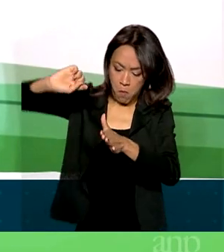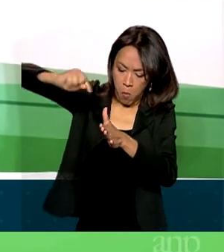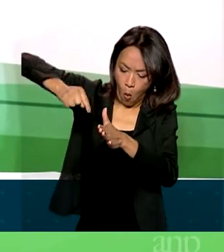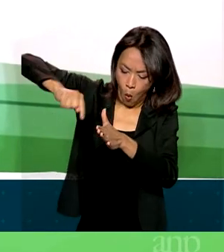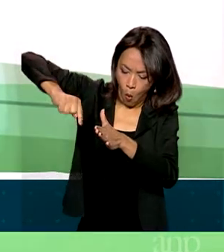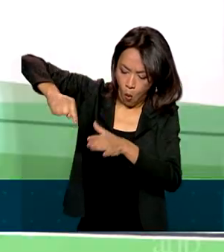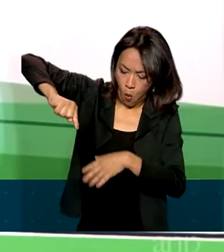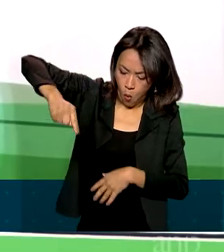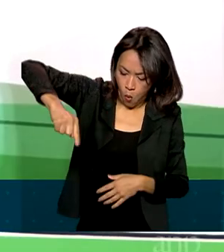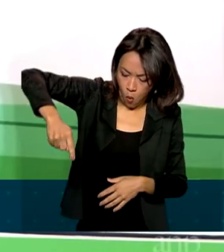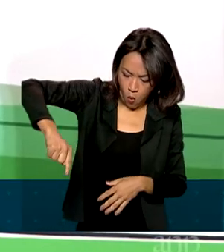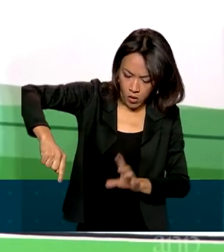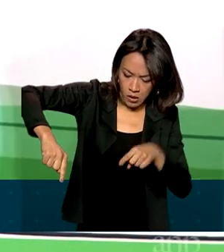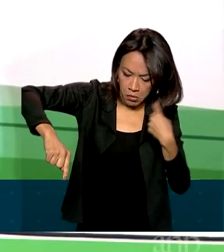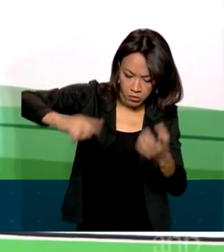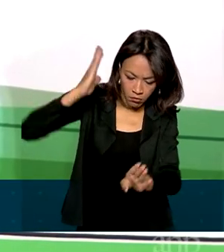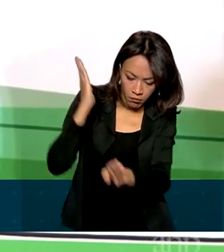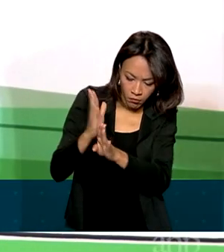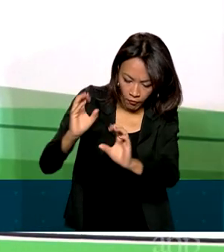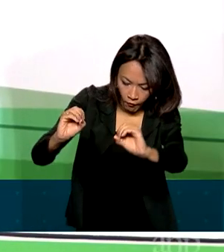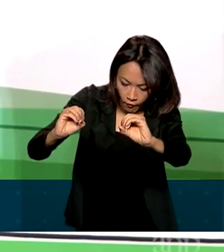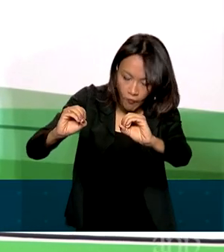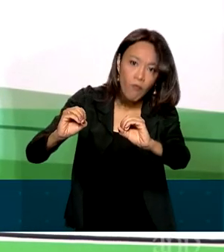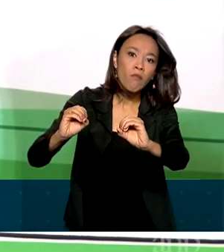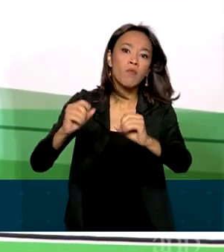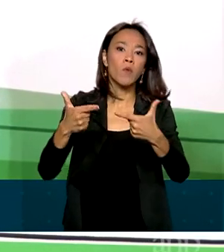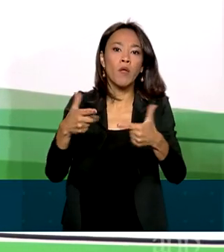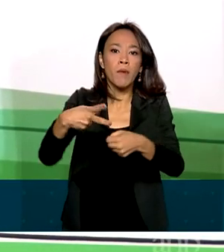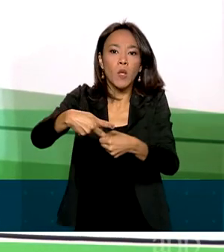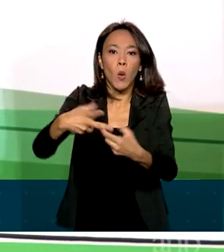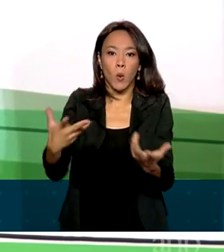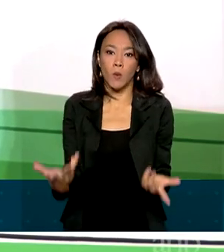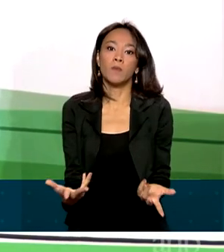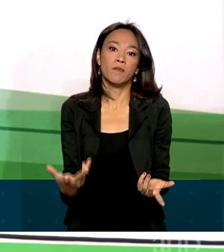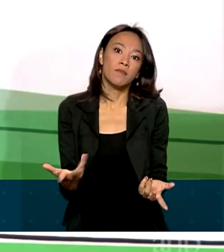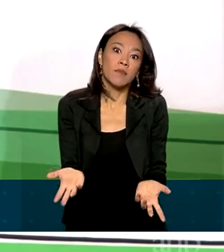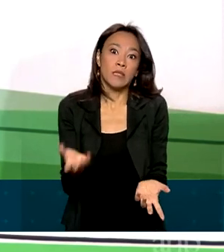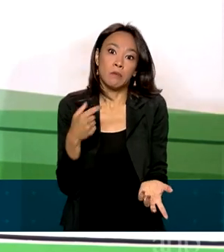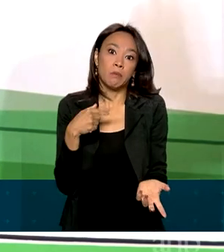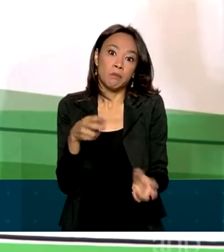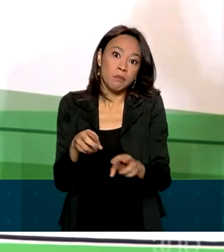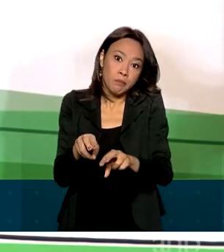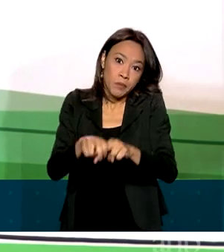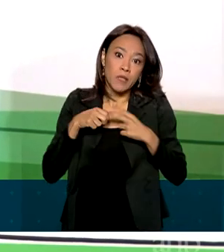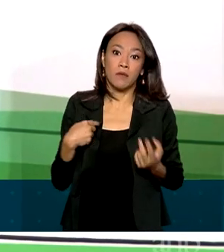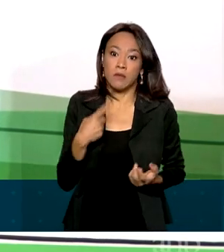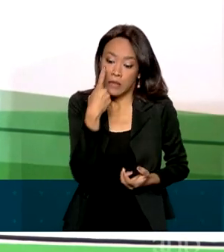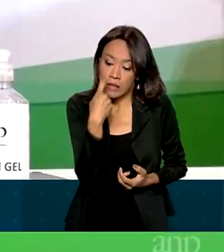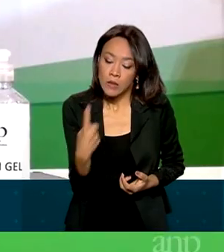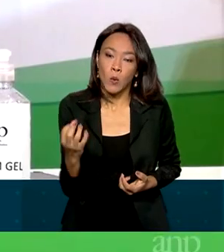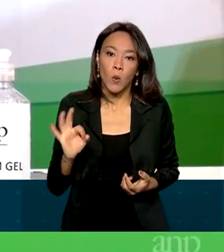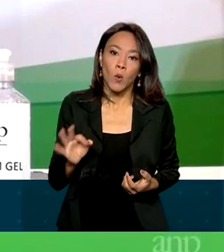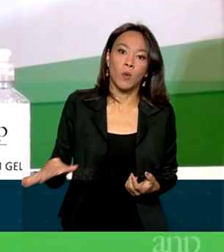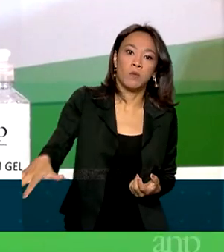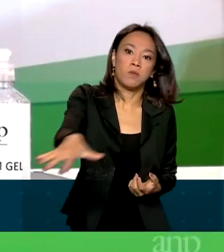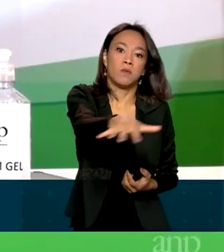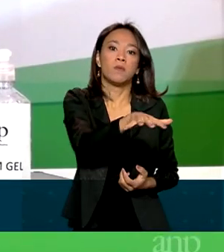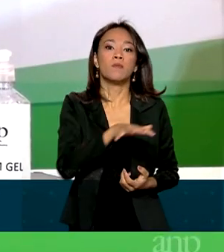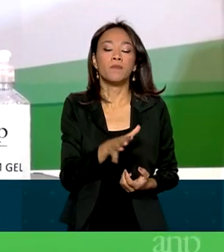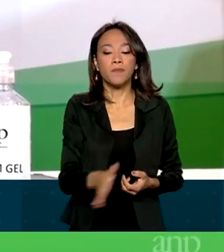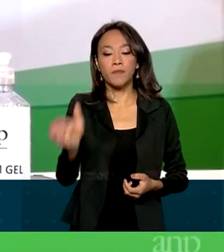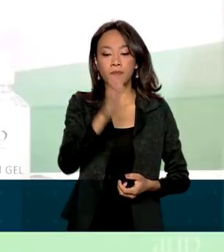produção seja viável. Por tudo isso, nem poderia haver expectativa de que todos os blocos fossem arrematados. Desde